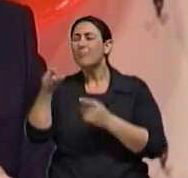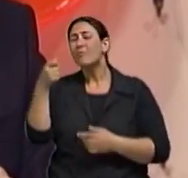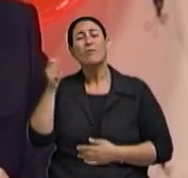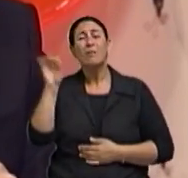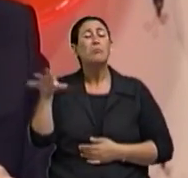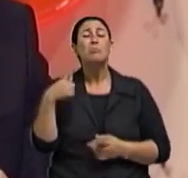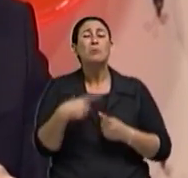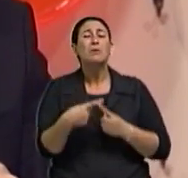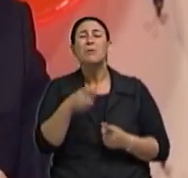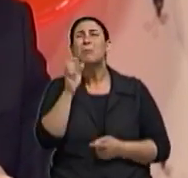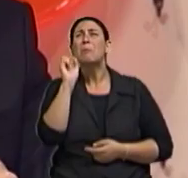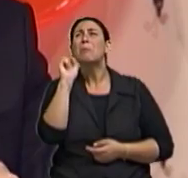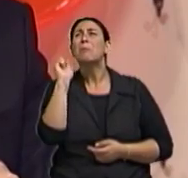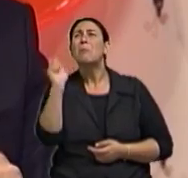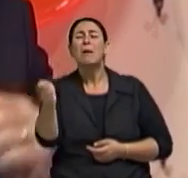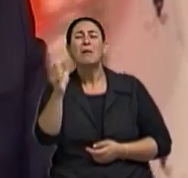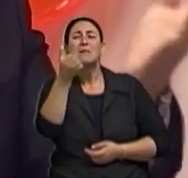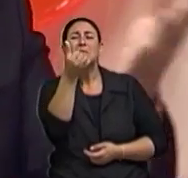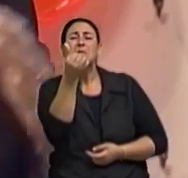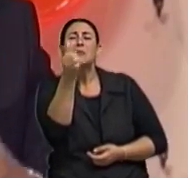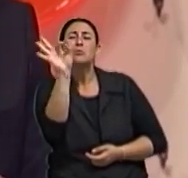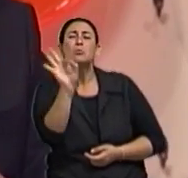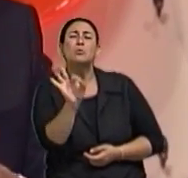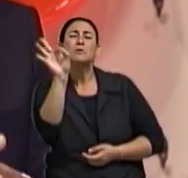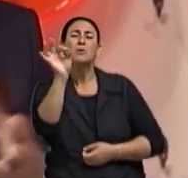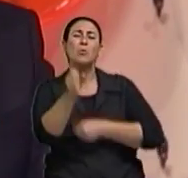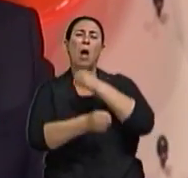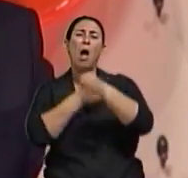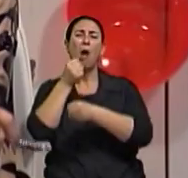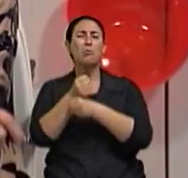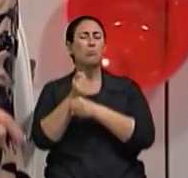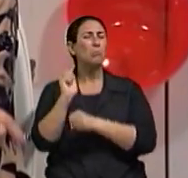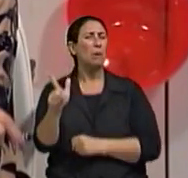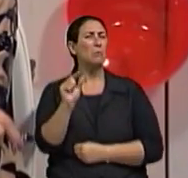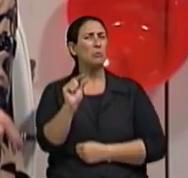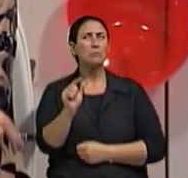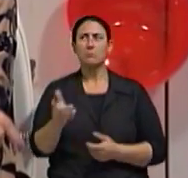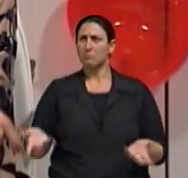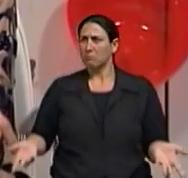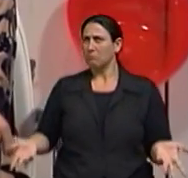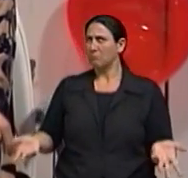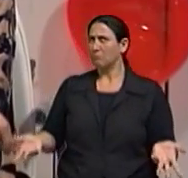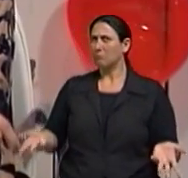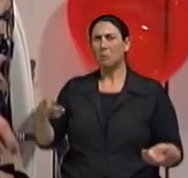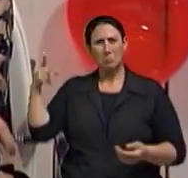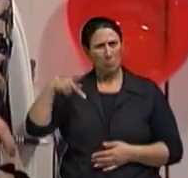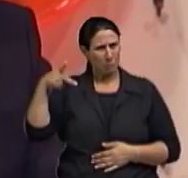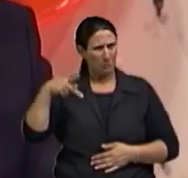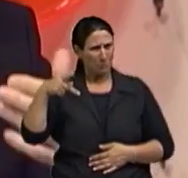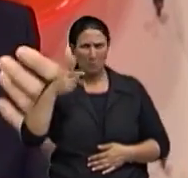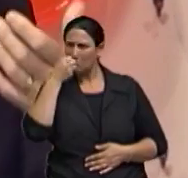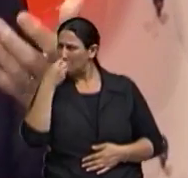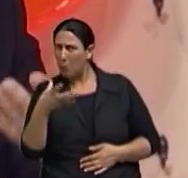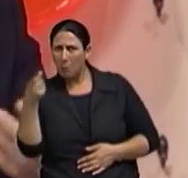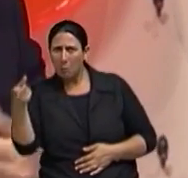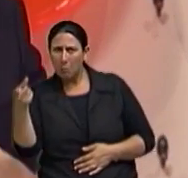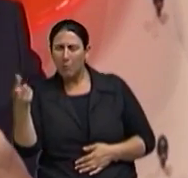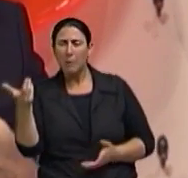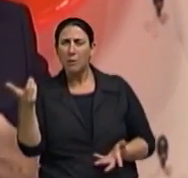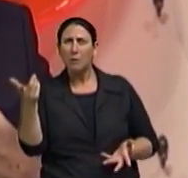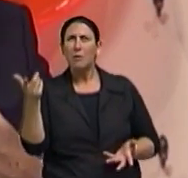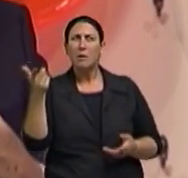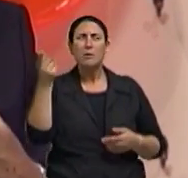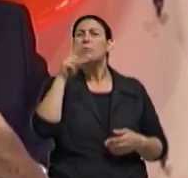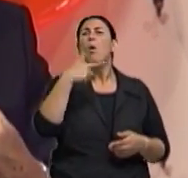paga só 6% ao ano. Tu me perguntarias, tá, mas o que poderia dar mais que a cadeirinha de poupança? Bom, aí vem